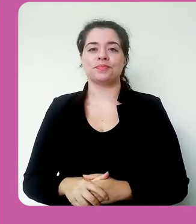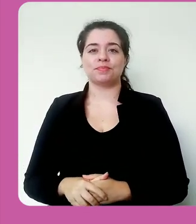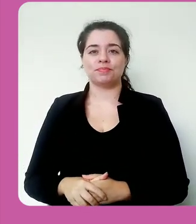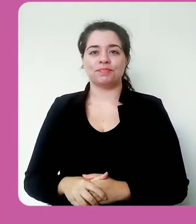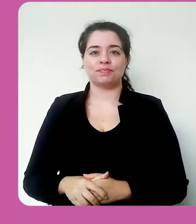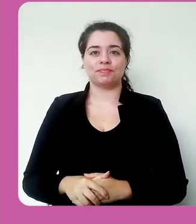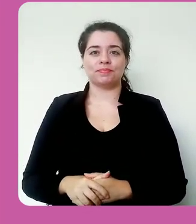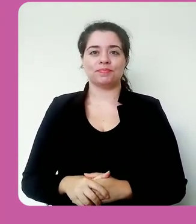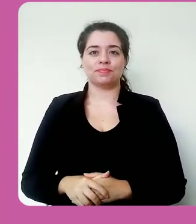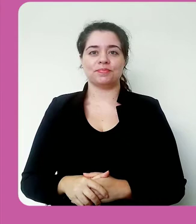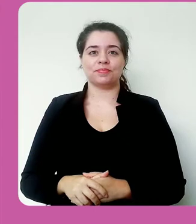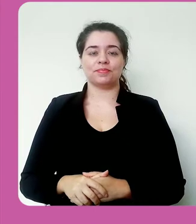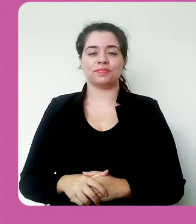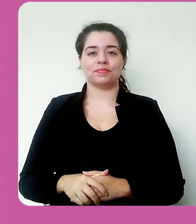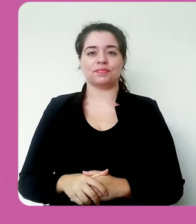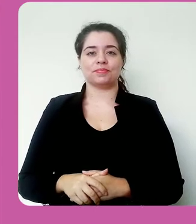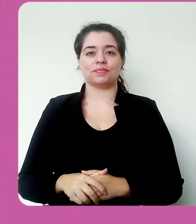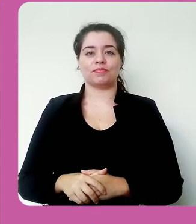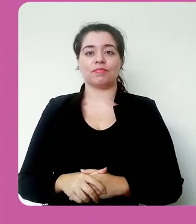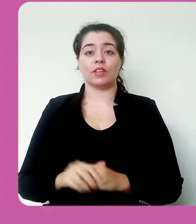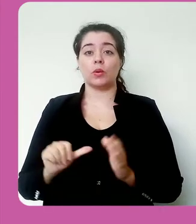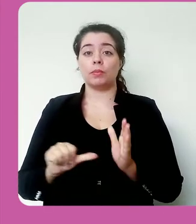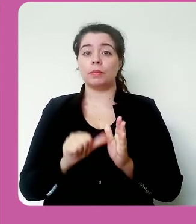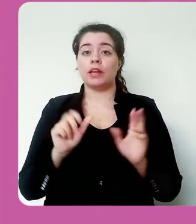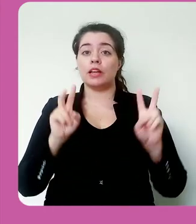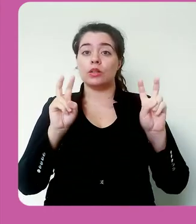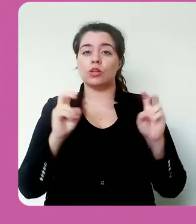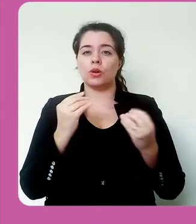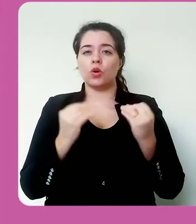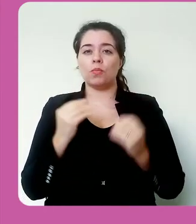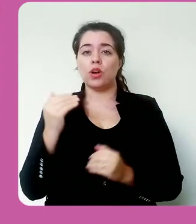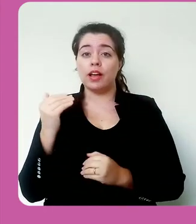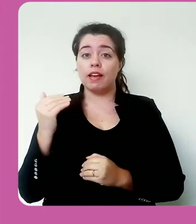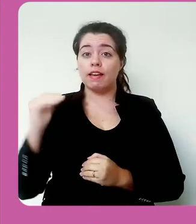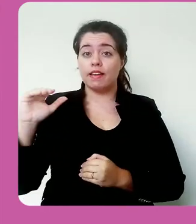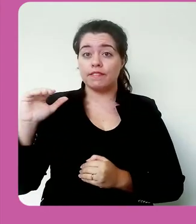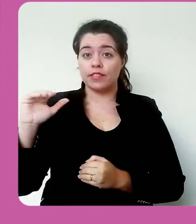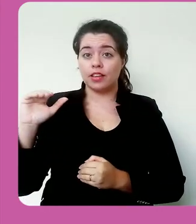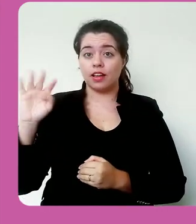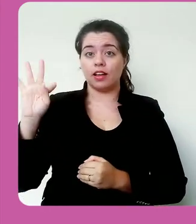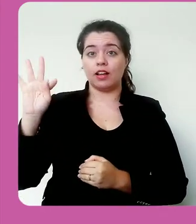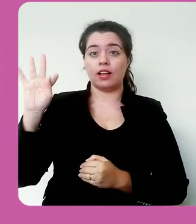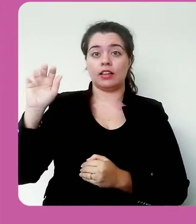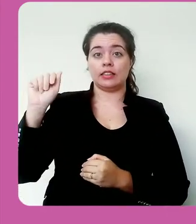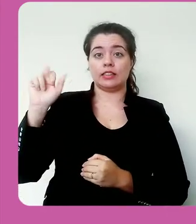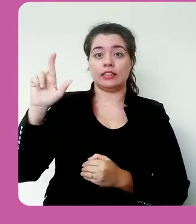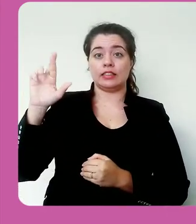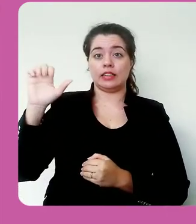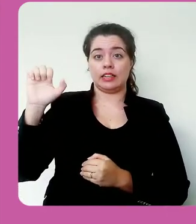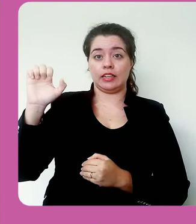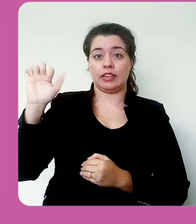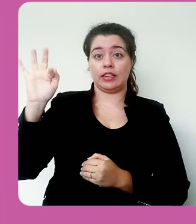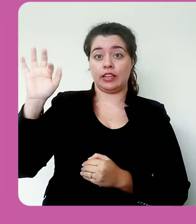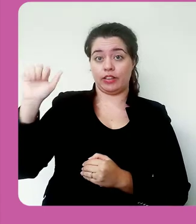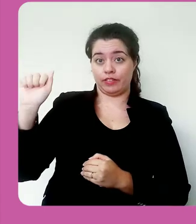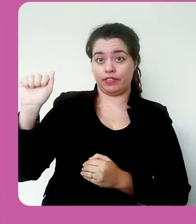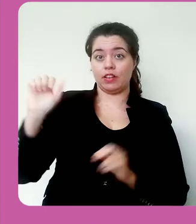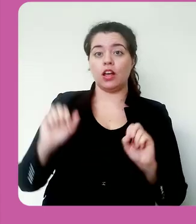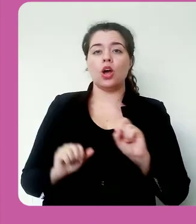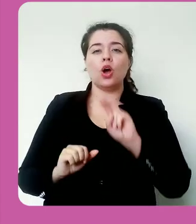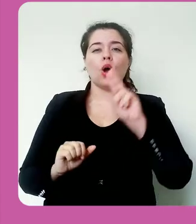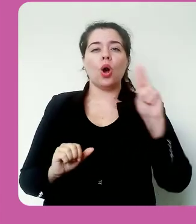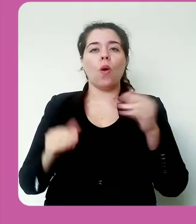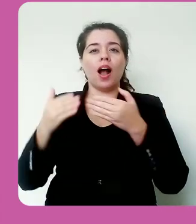envio de tarefa e reabertura, e pedido para o aluno reenviar uma determinada